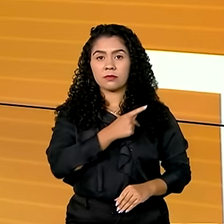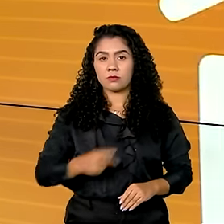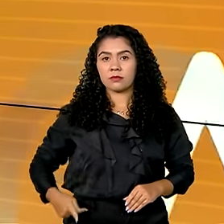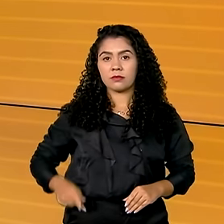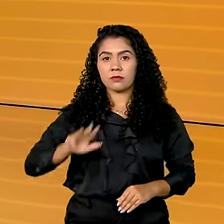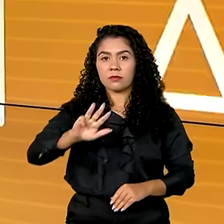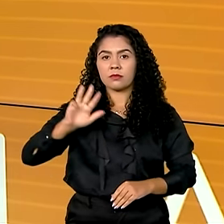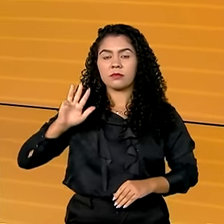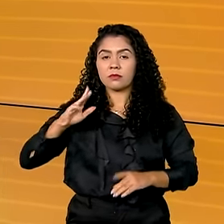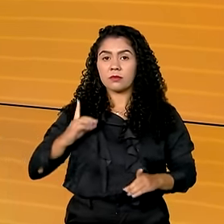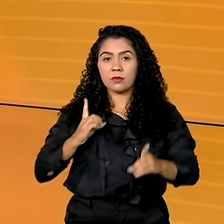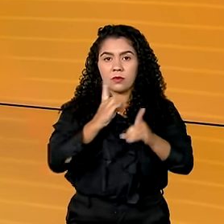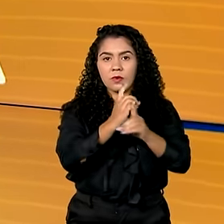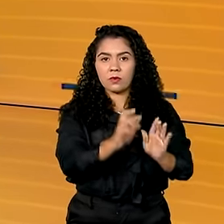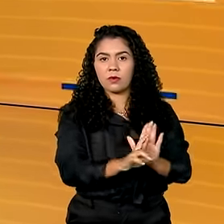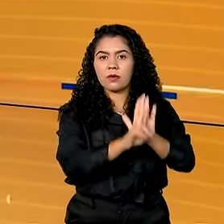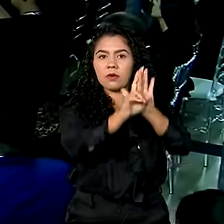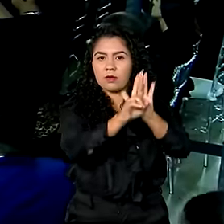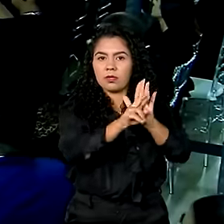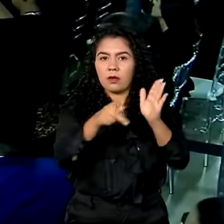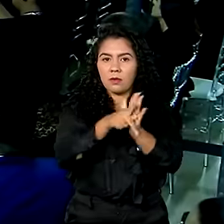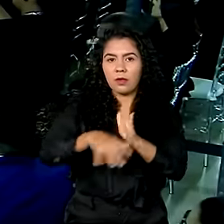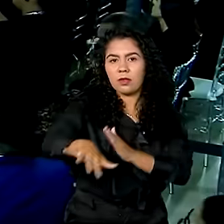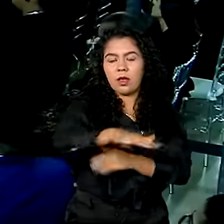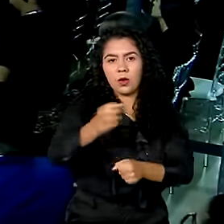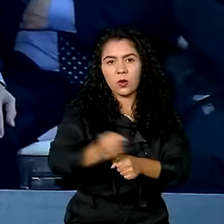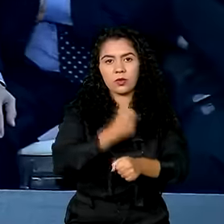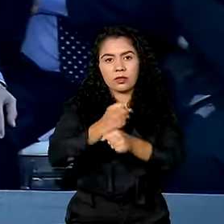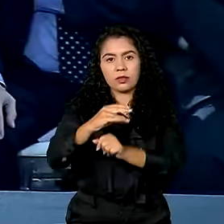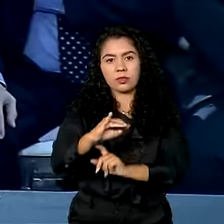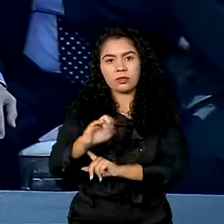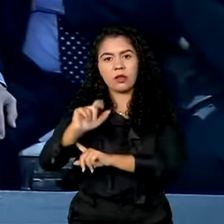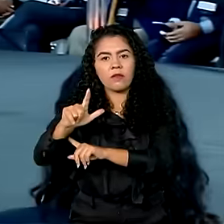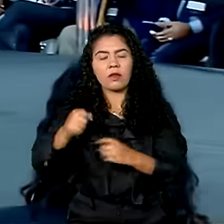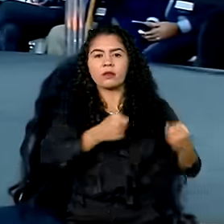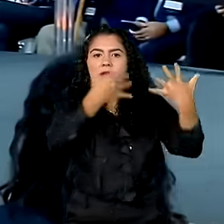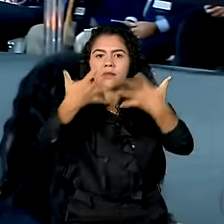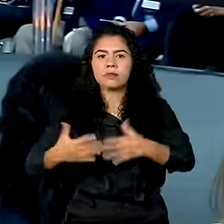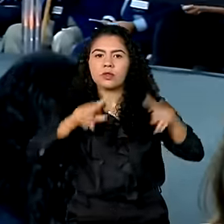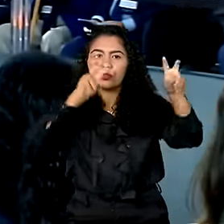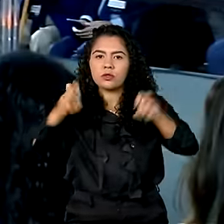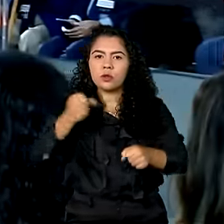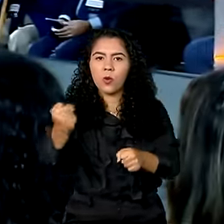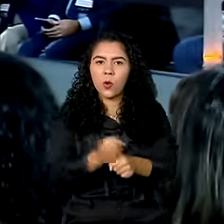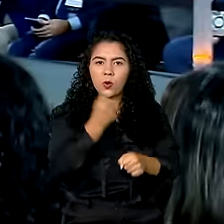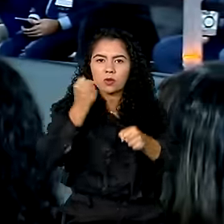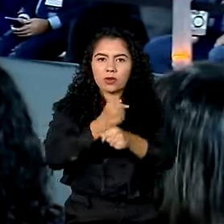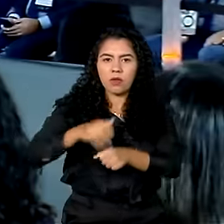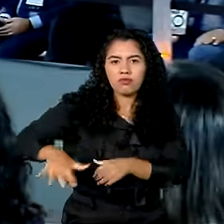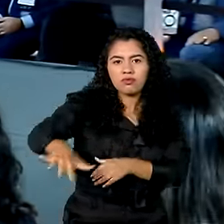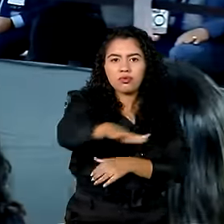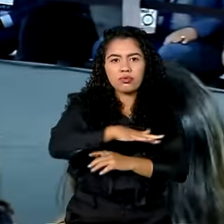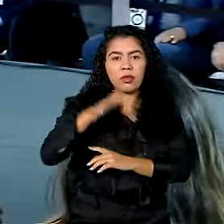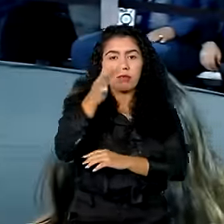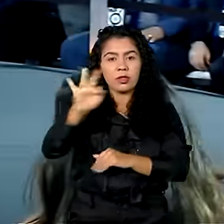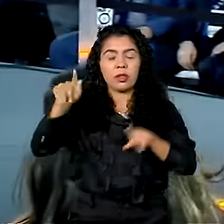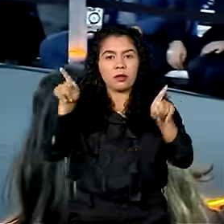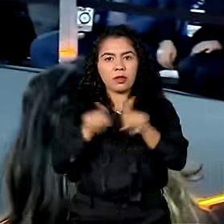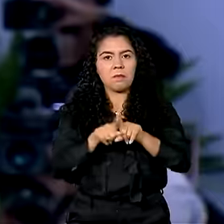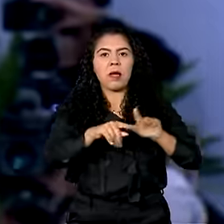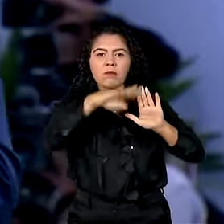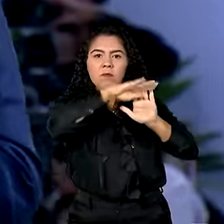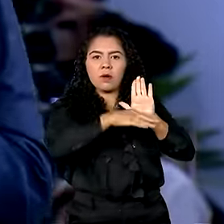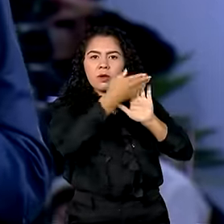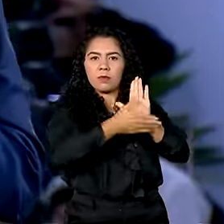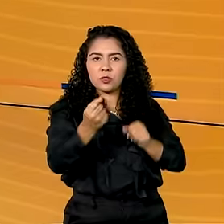Em encontro com representantes da construção civil, o presidente Lula destaca obras federais e celebra avanços